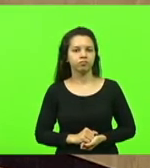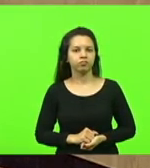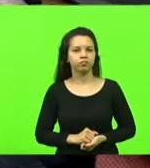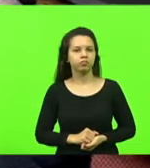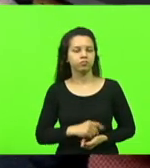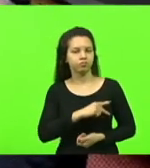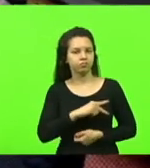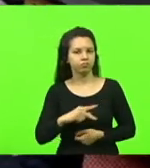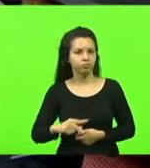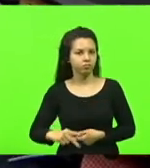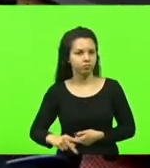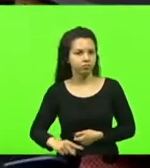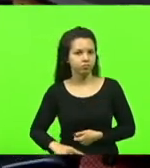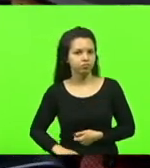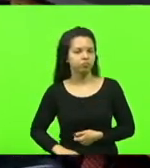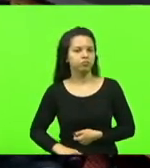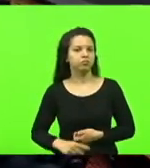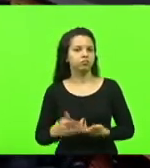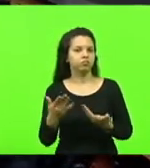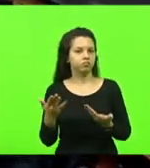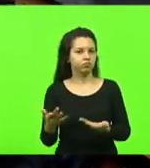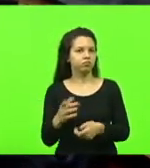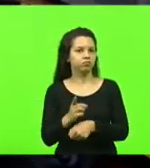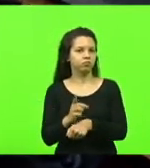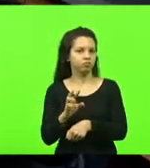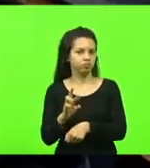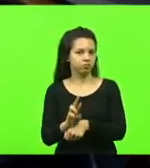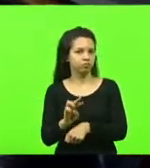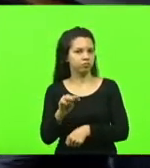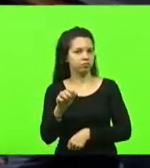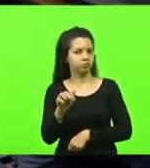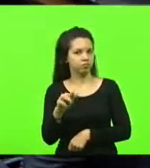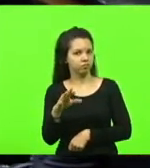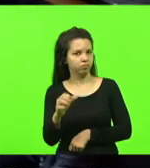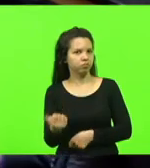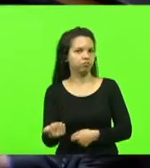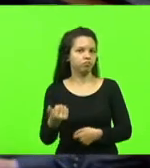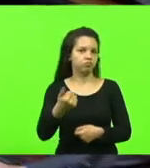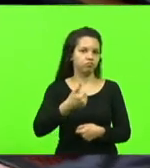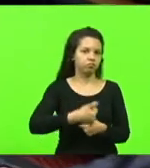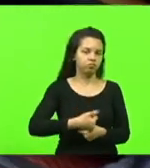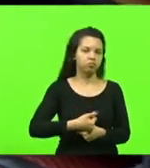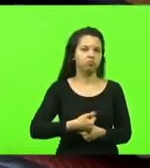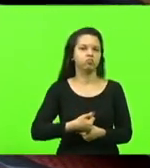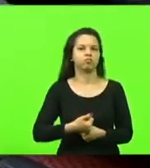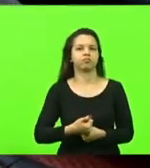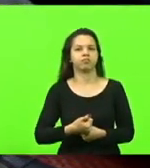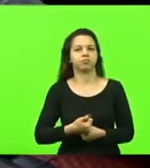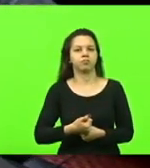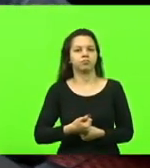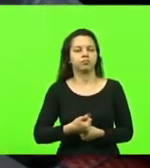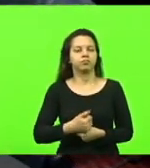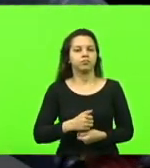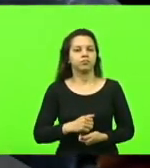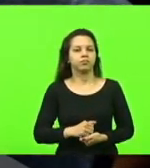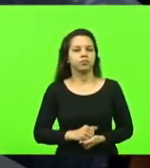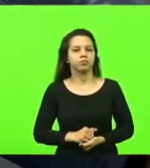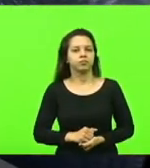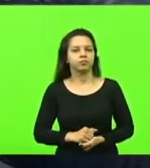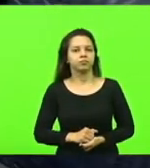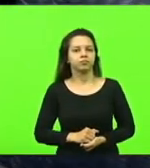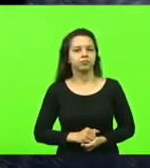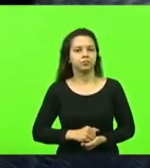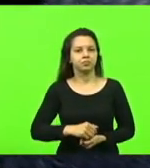Presidente, o doutor Marcos Guizoni, que assumiu o comando da Polícia